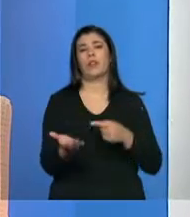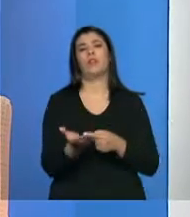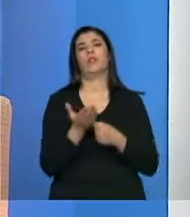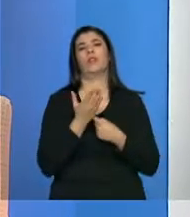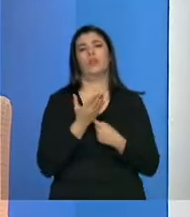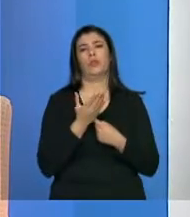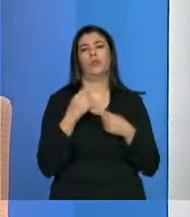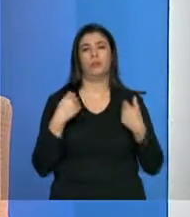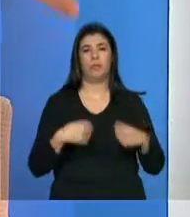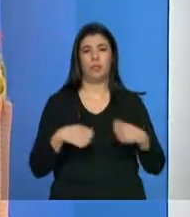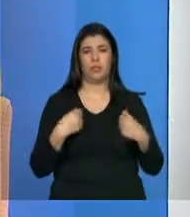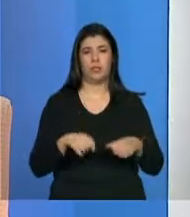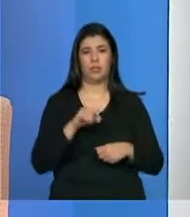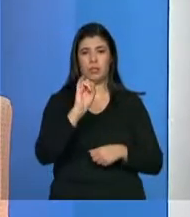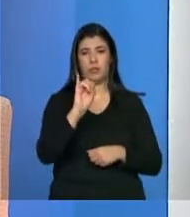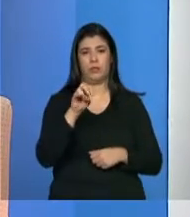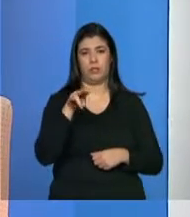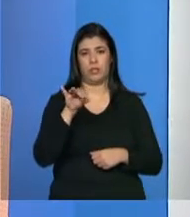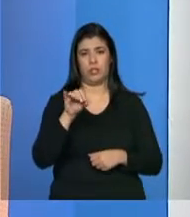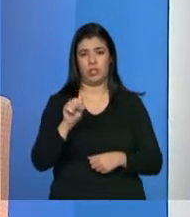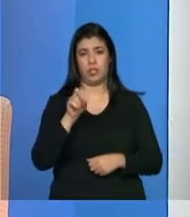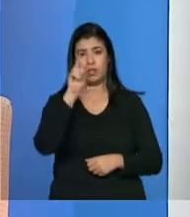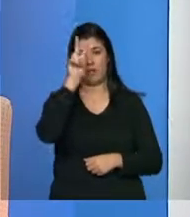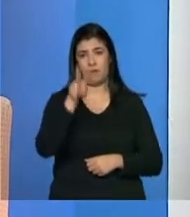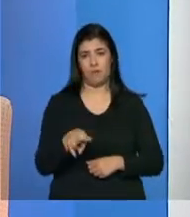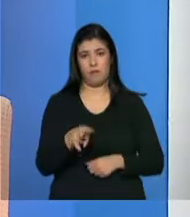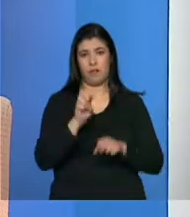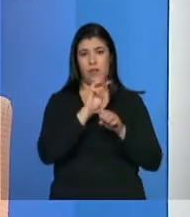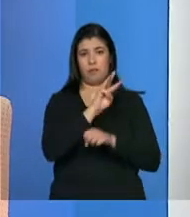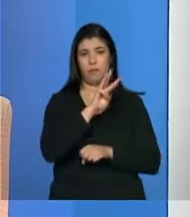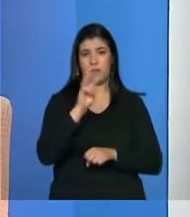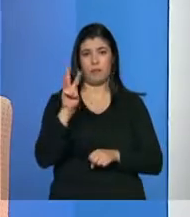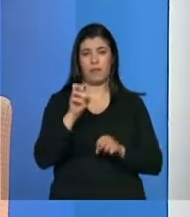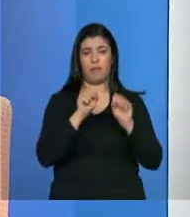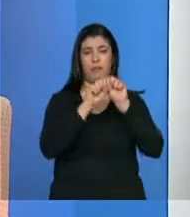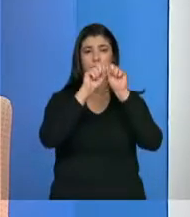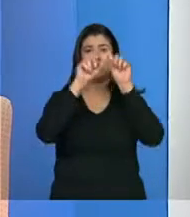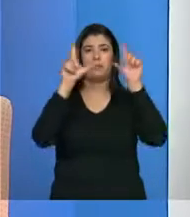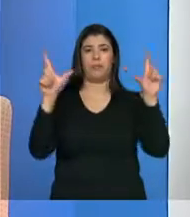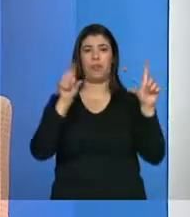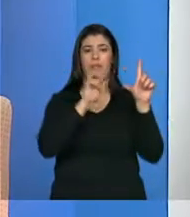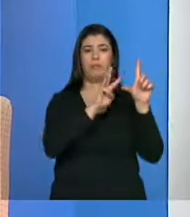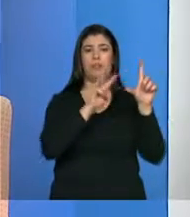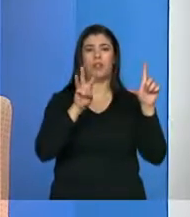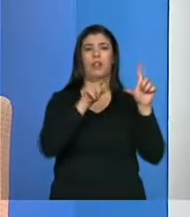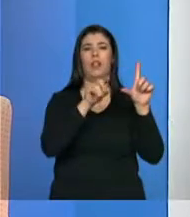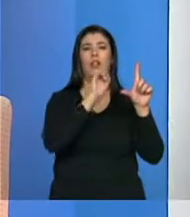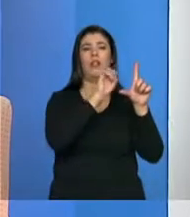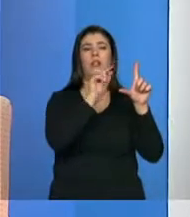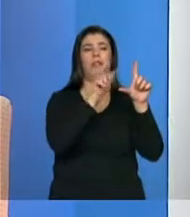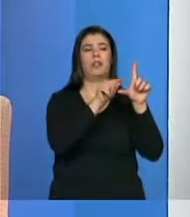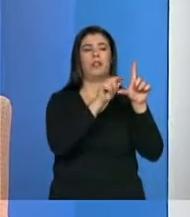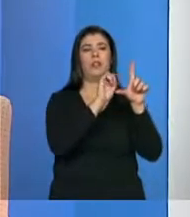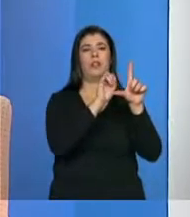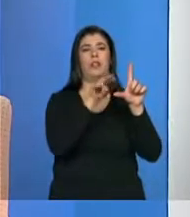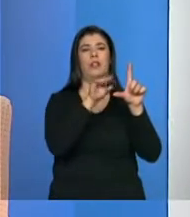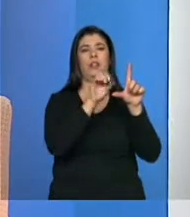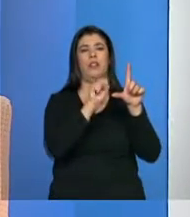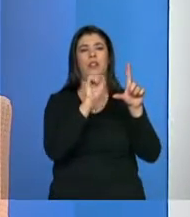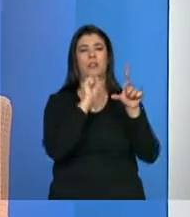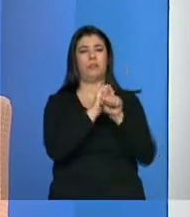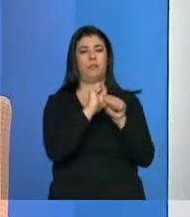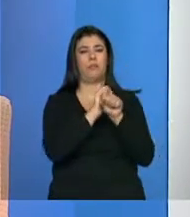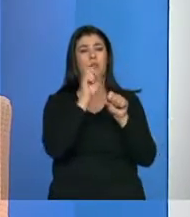ela tem que, o INSS tem que ir lá olhar. Então, ela entra na portinha do INSS, aí o INSS fala, espera um pouquinho que eu vou lá olhar